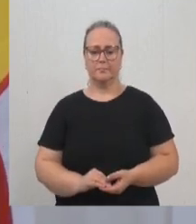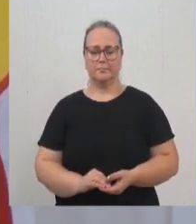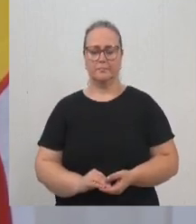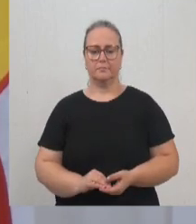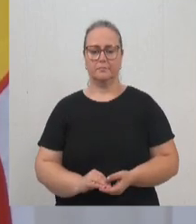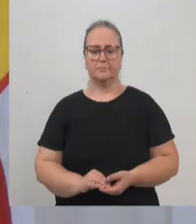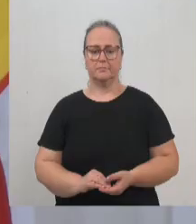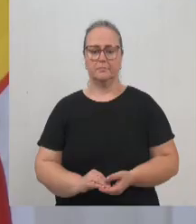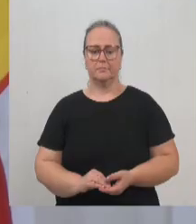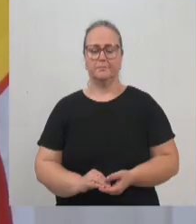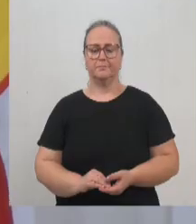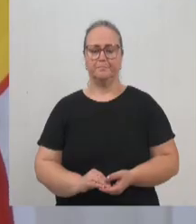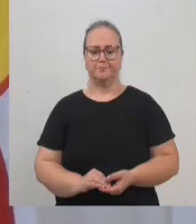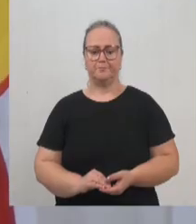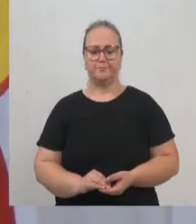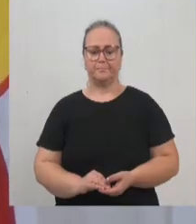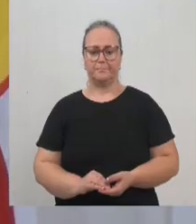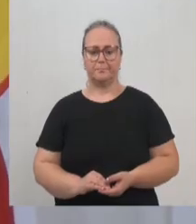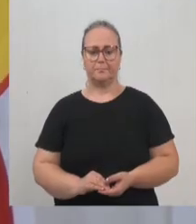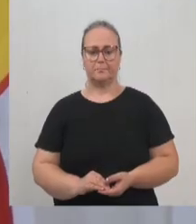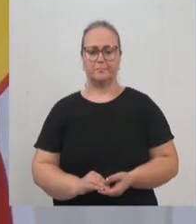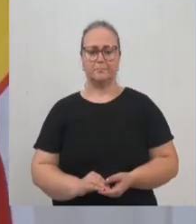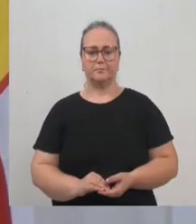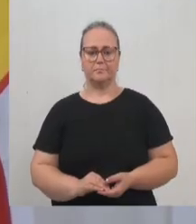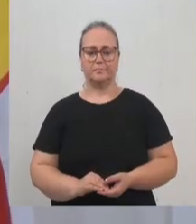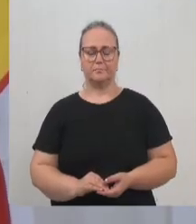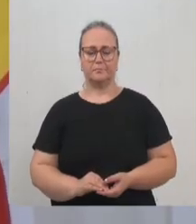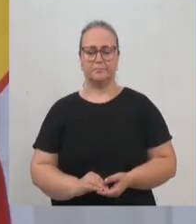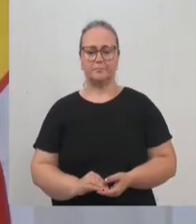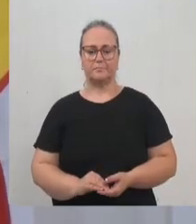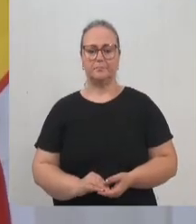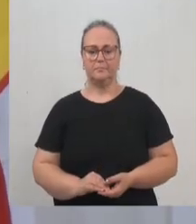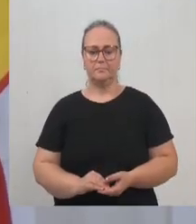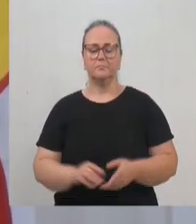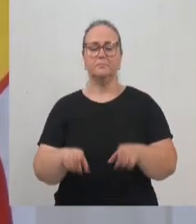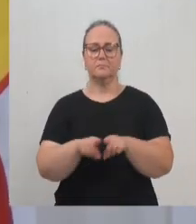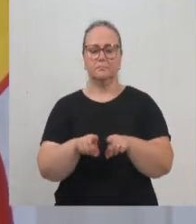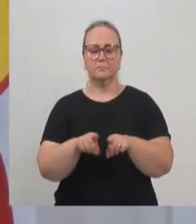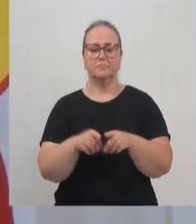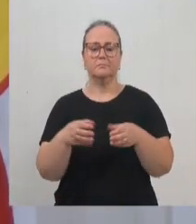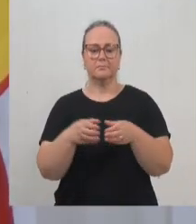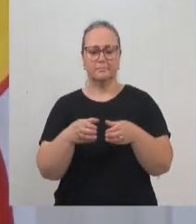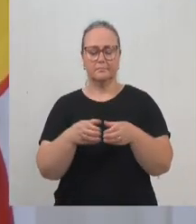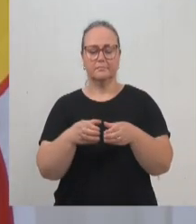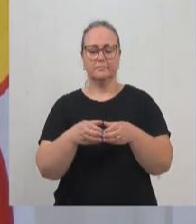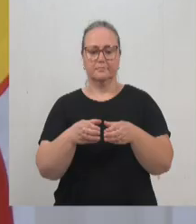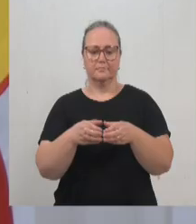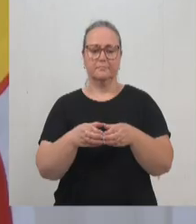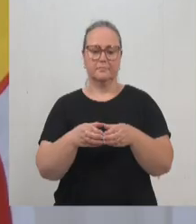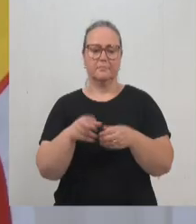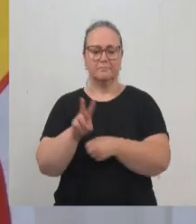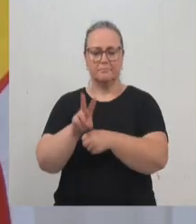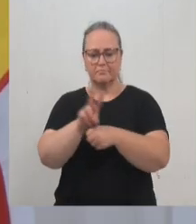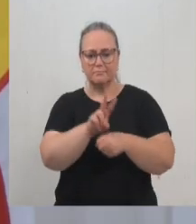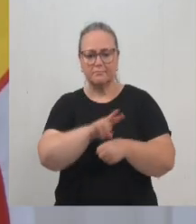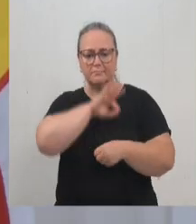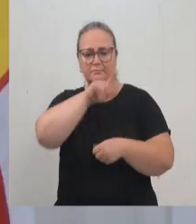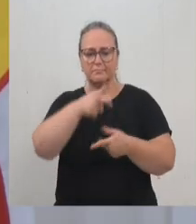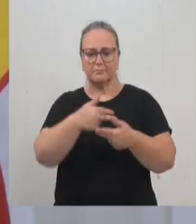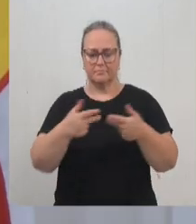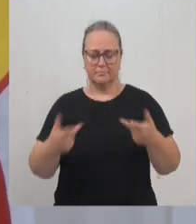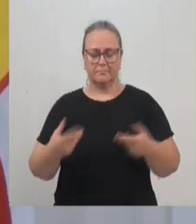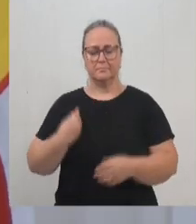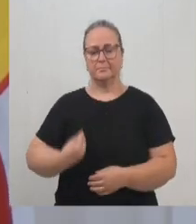Participei agora há pouco. Elas estavam aqui presentes na Câmara com a gente, as protetoras e dependentes. Vereador Bruno, na nossa reunião,